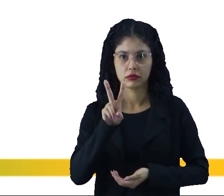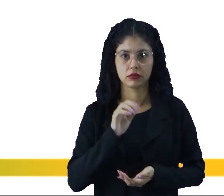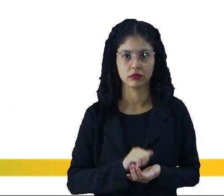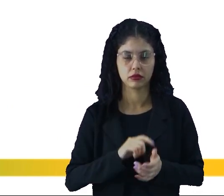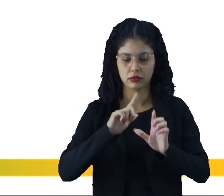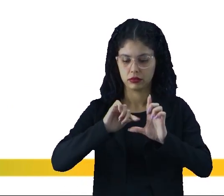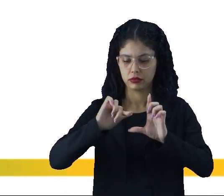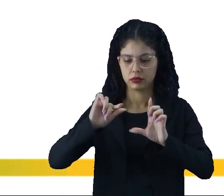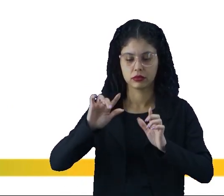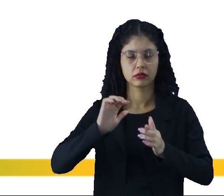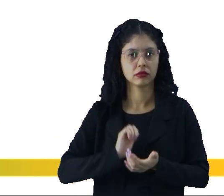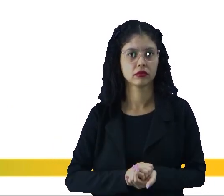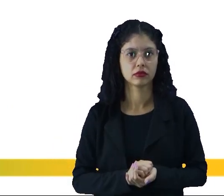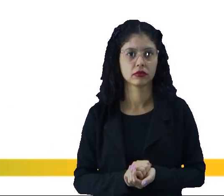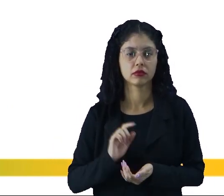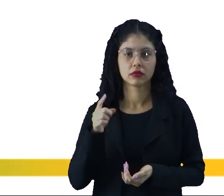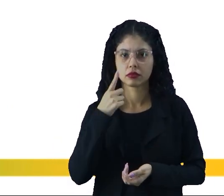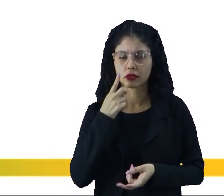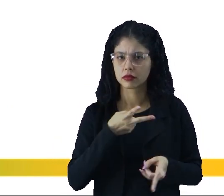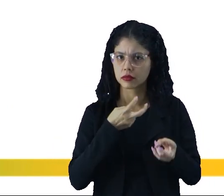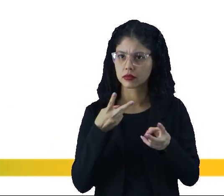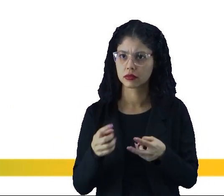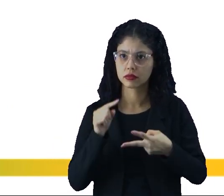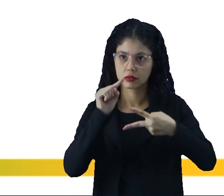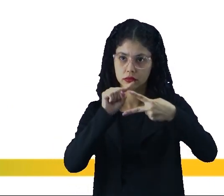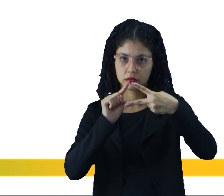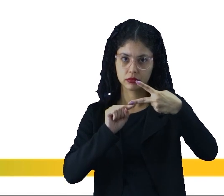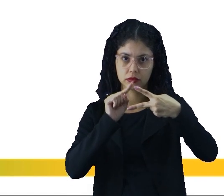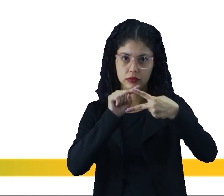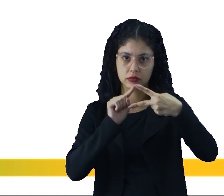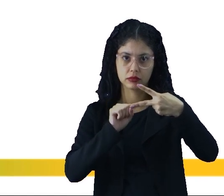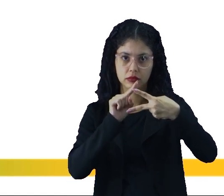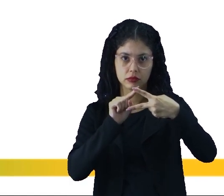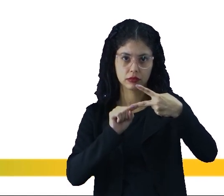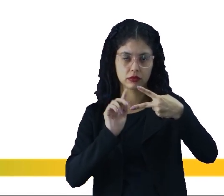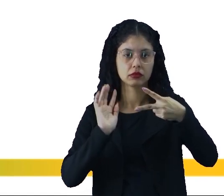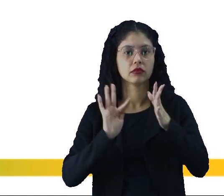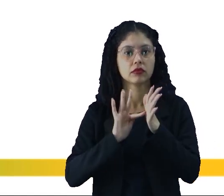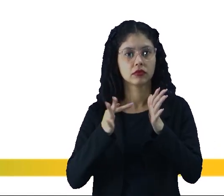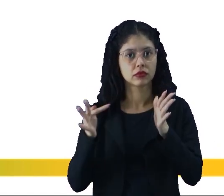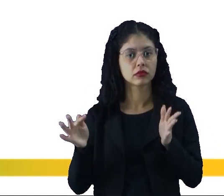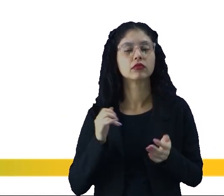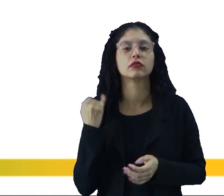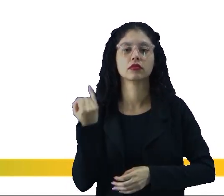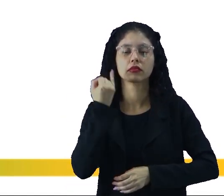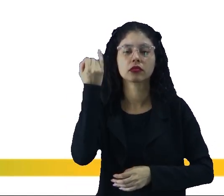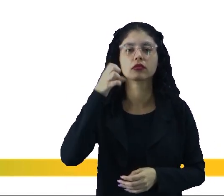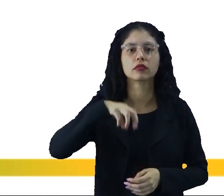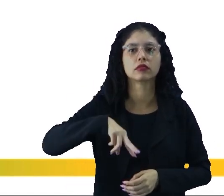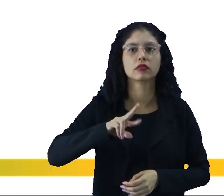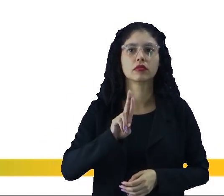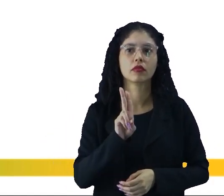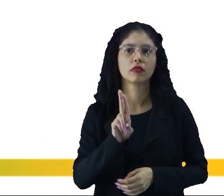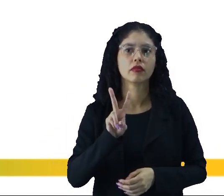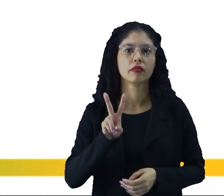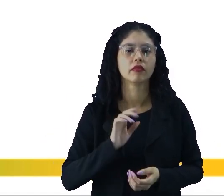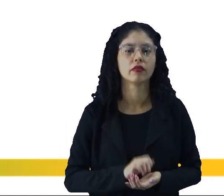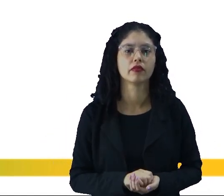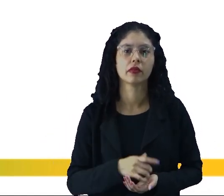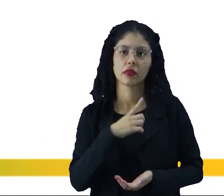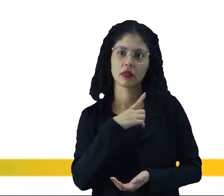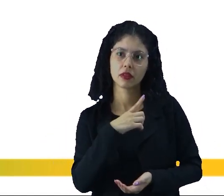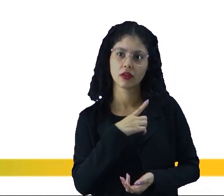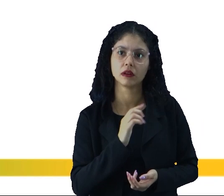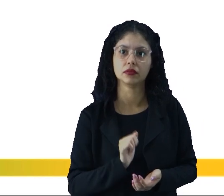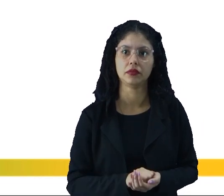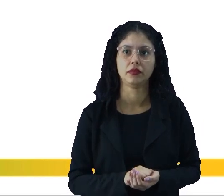e os seus gráficos. Note que nós temos aqui duas funções para o MRUV. E nós